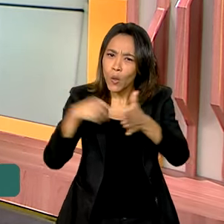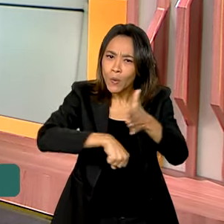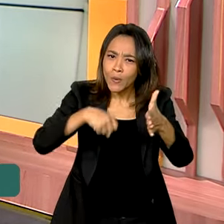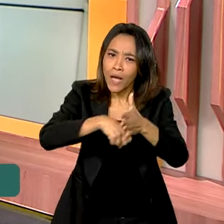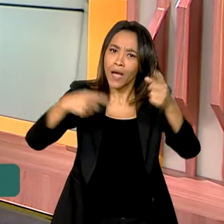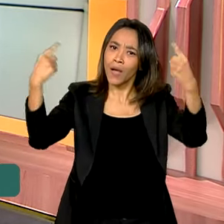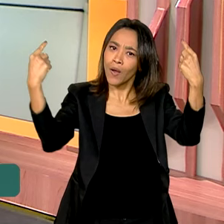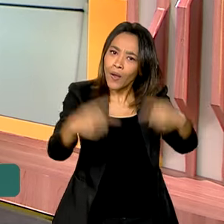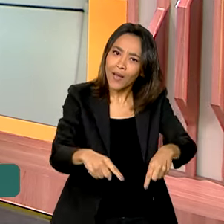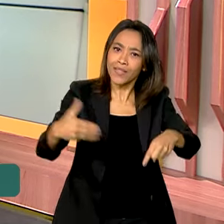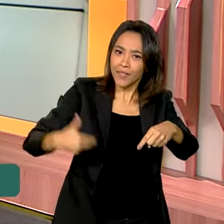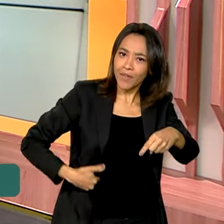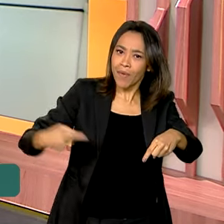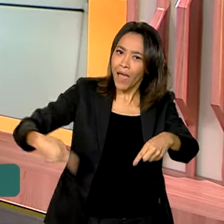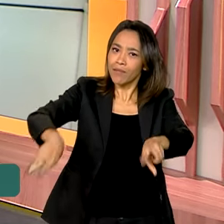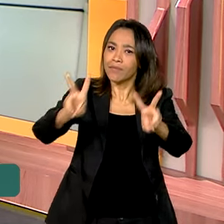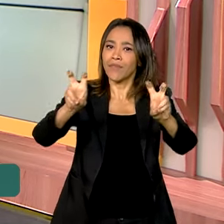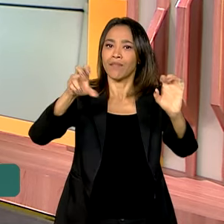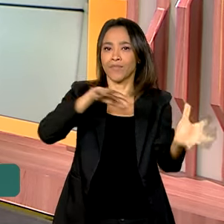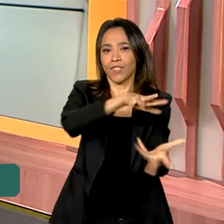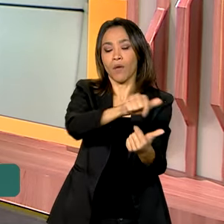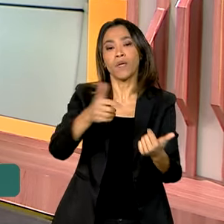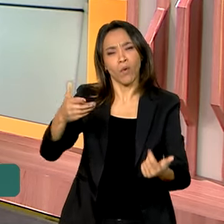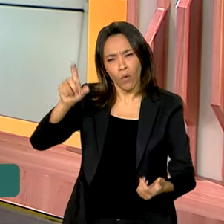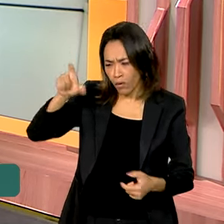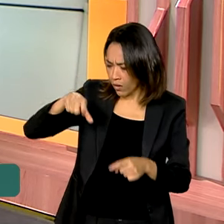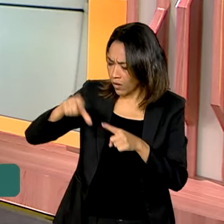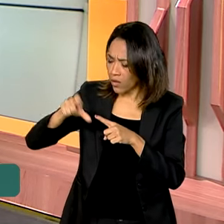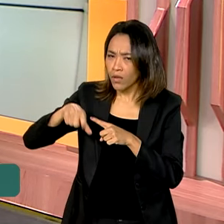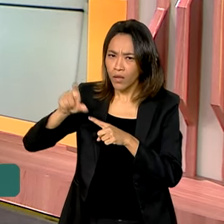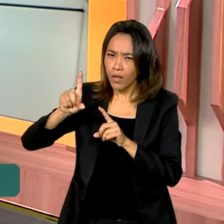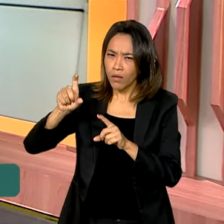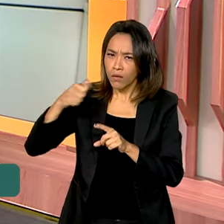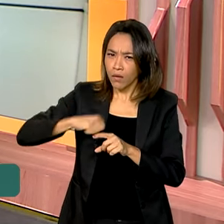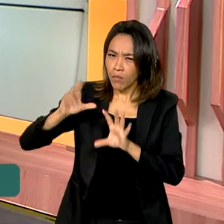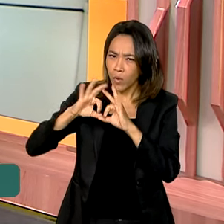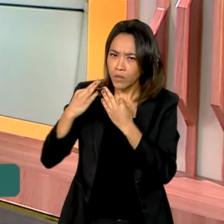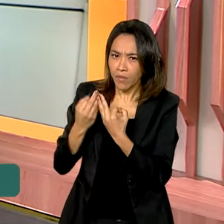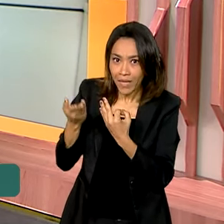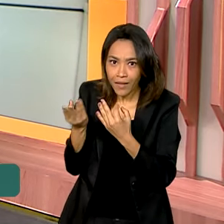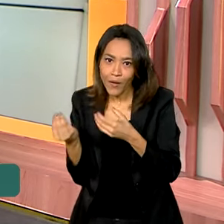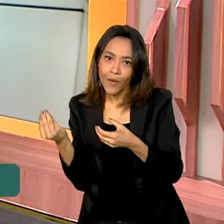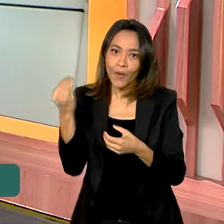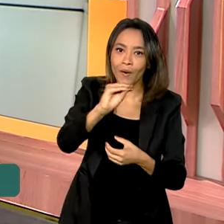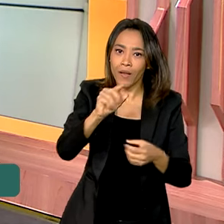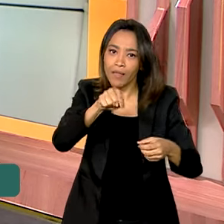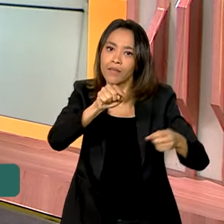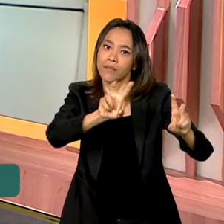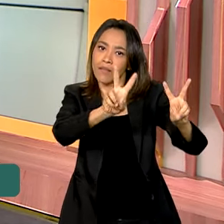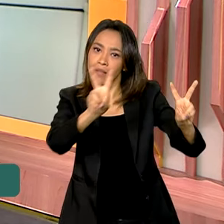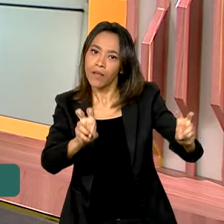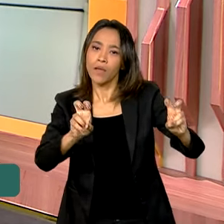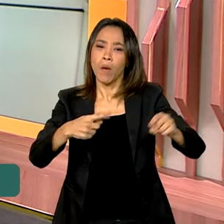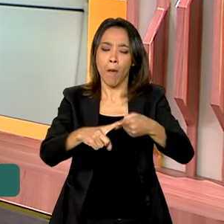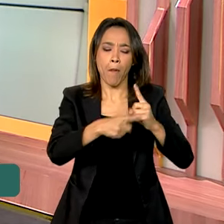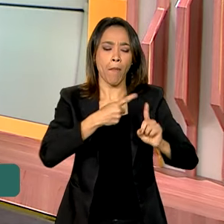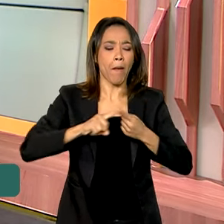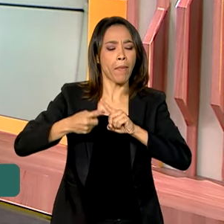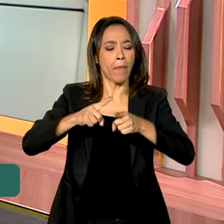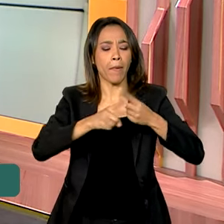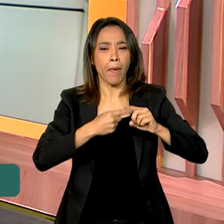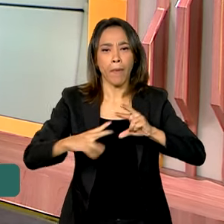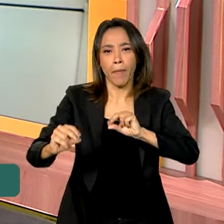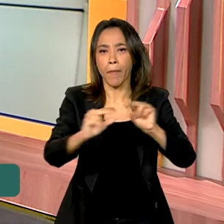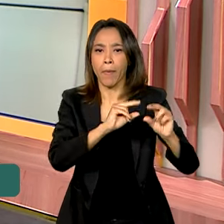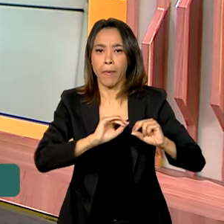mundial a respeito disso. O Bolsa Família tem sido também colocado aí nesse debate, nesse âmbito das reuniões preparatórias?